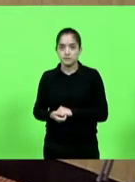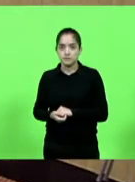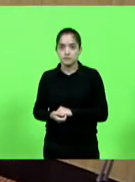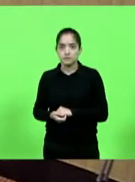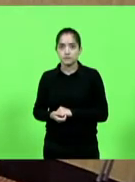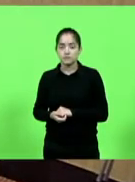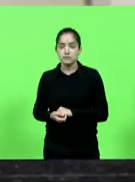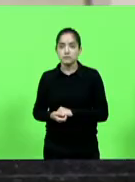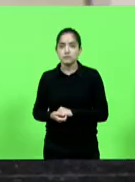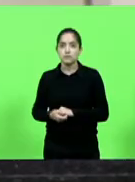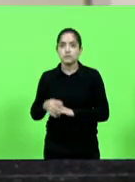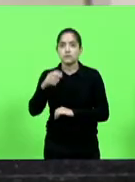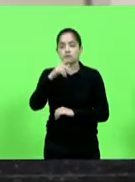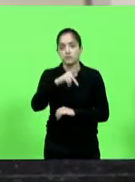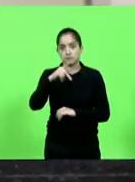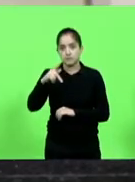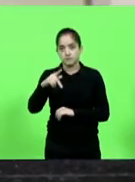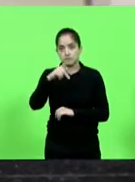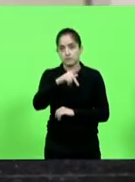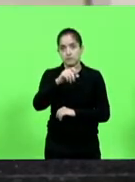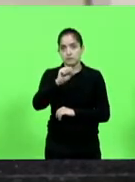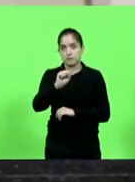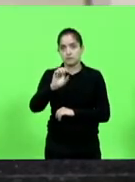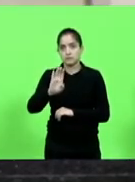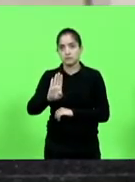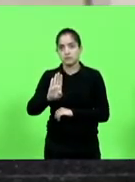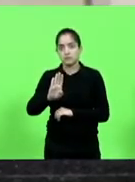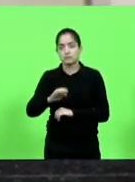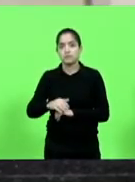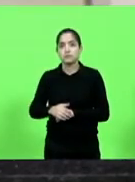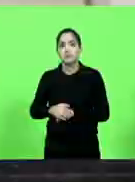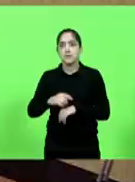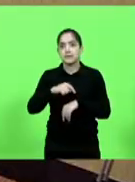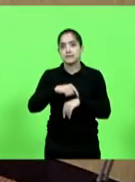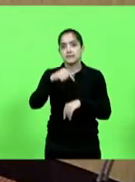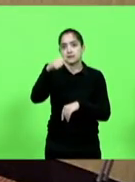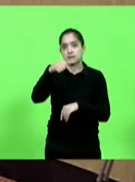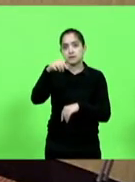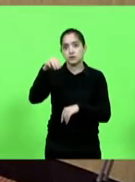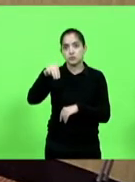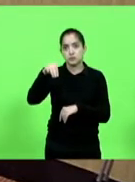Bloco PP, PSB por 7 minutos.